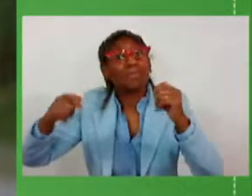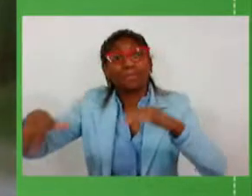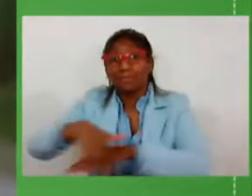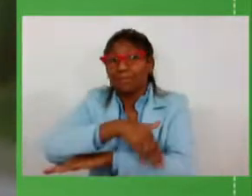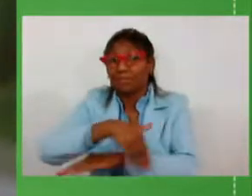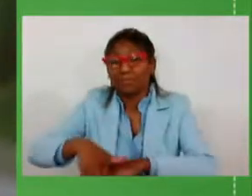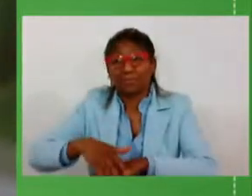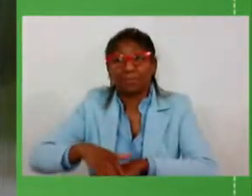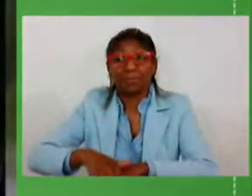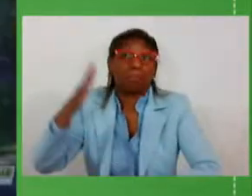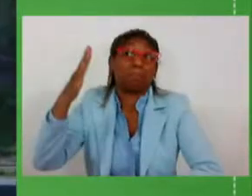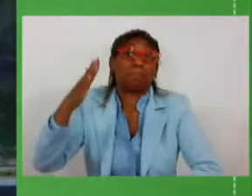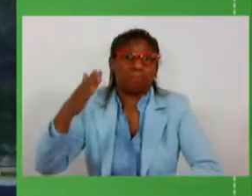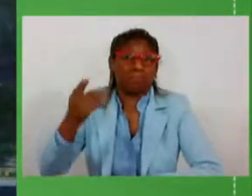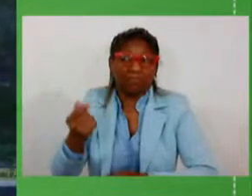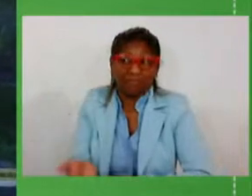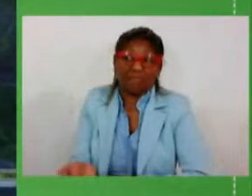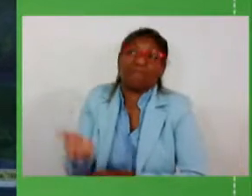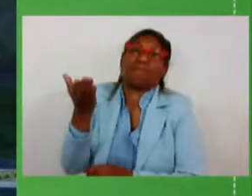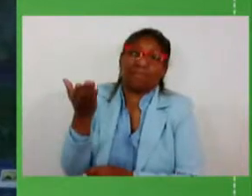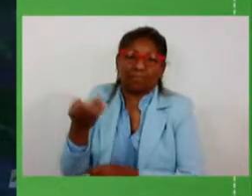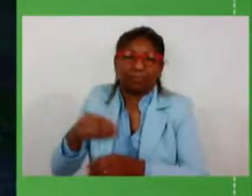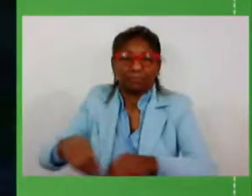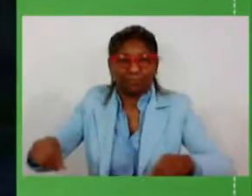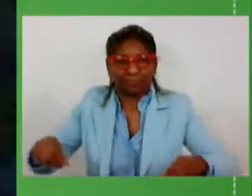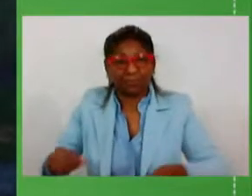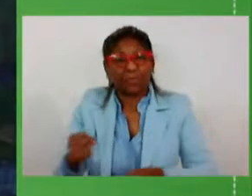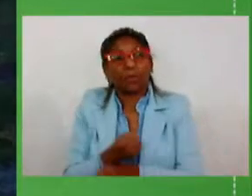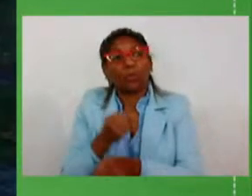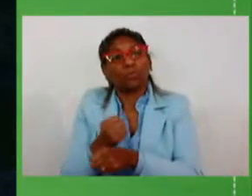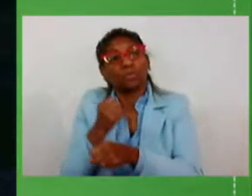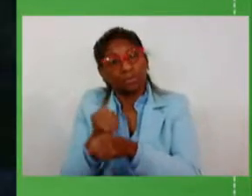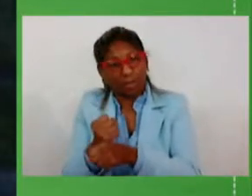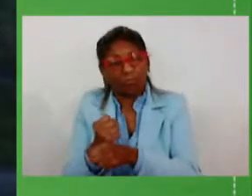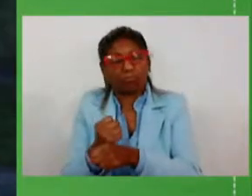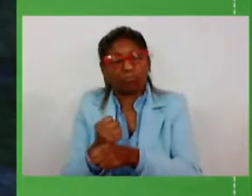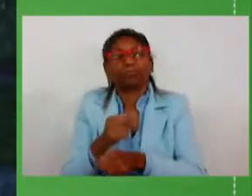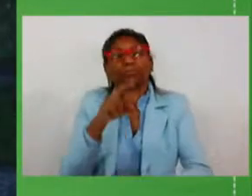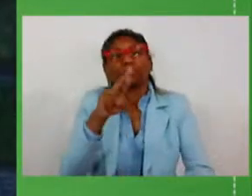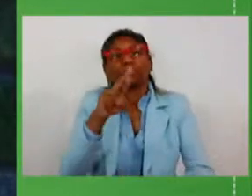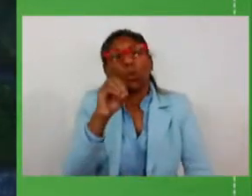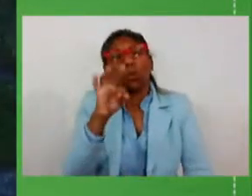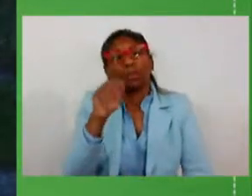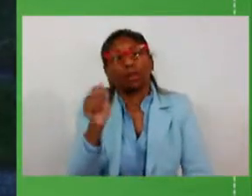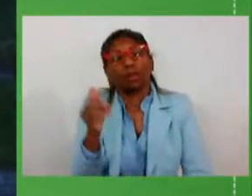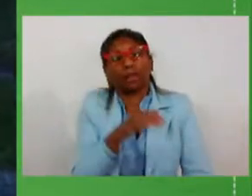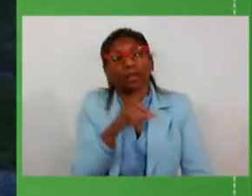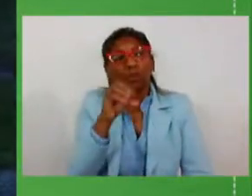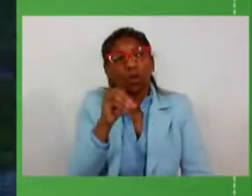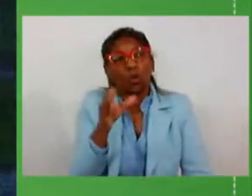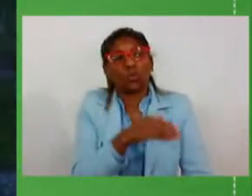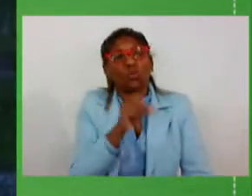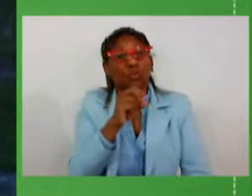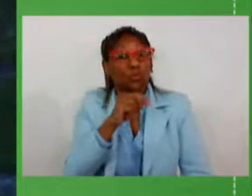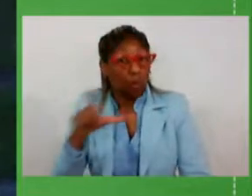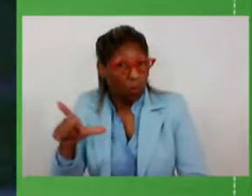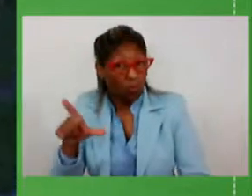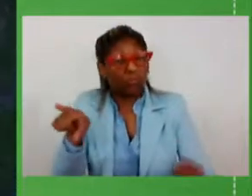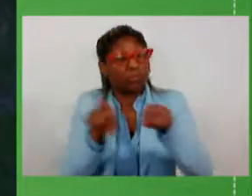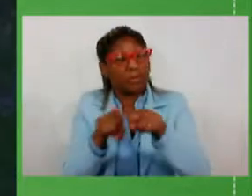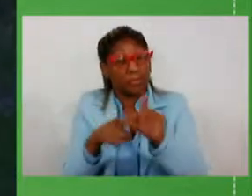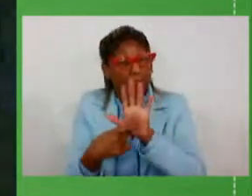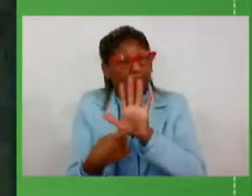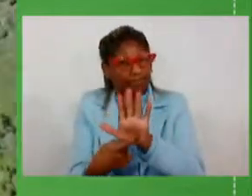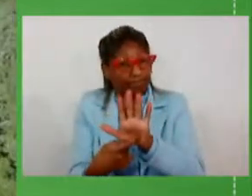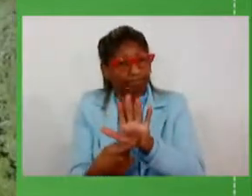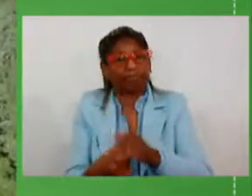as terras a construção das barreiras na Rota do Sol também estão previstas aqui o